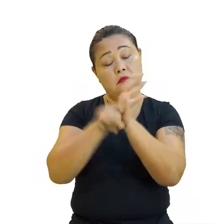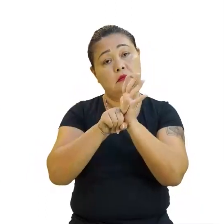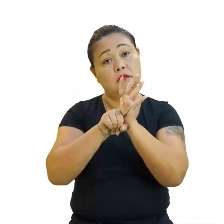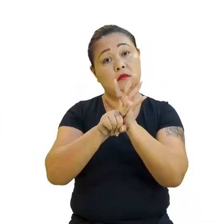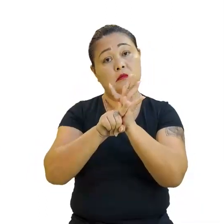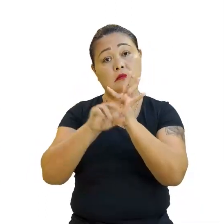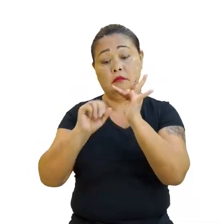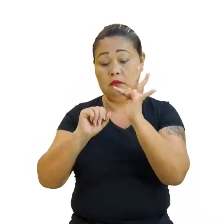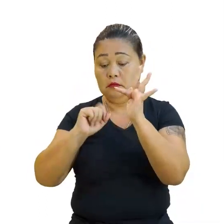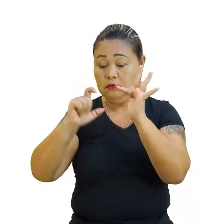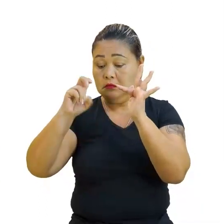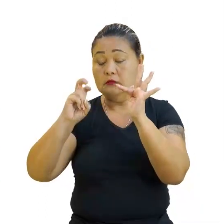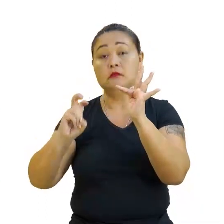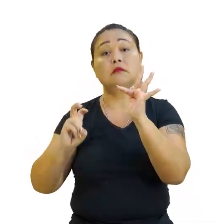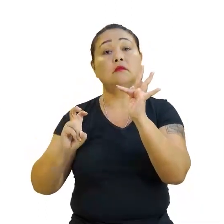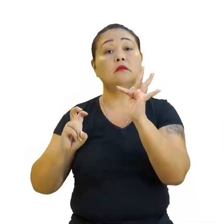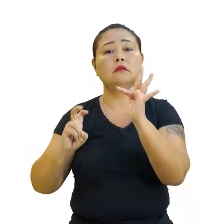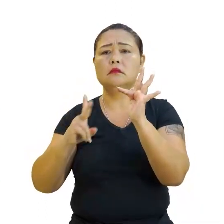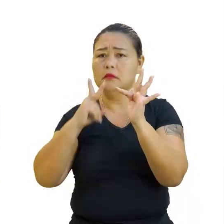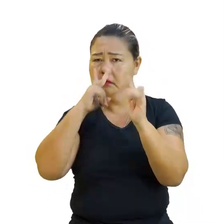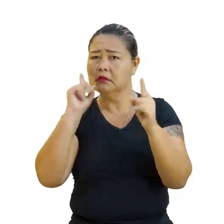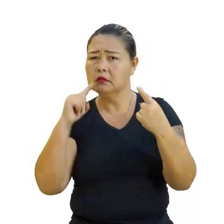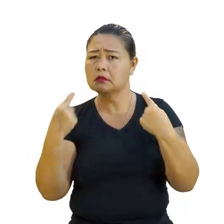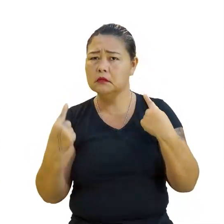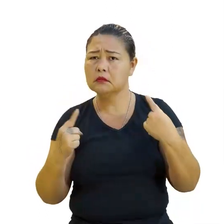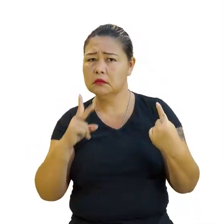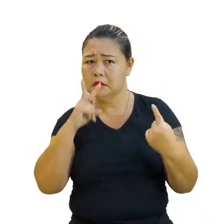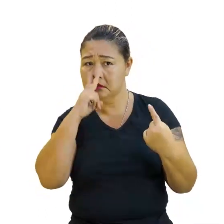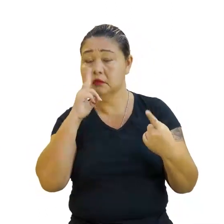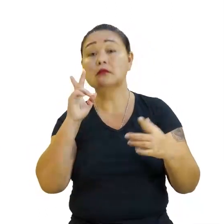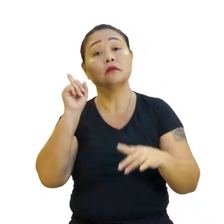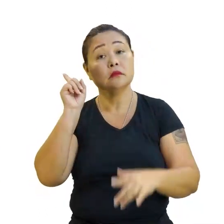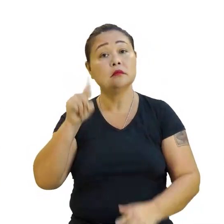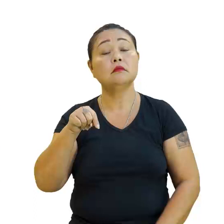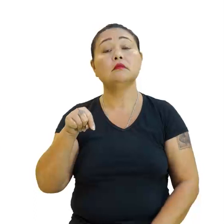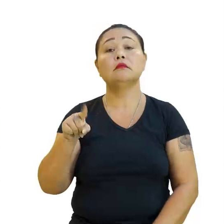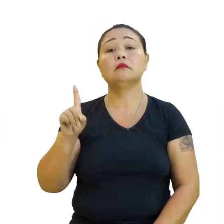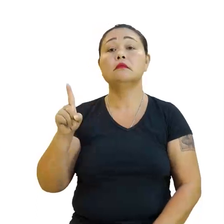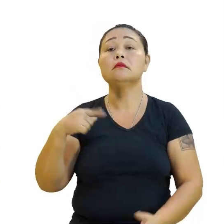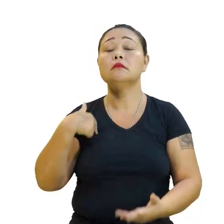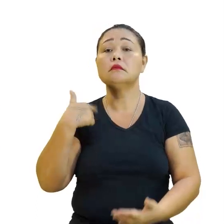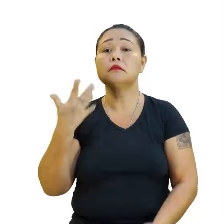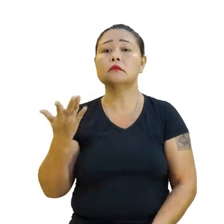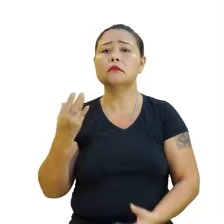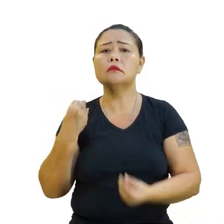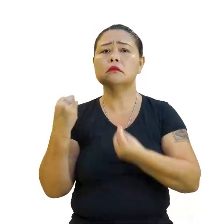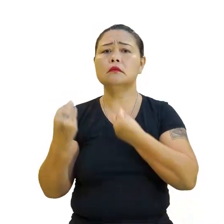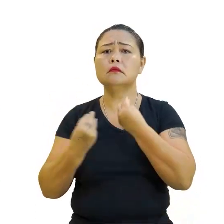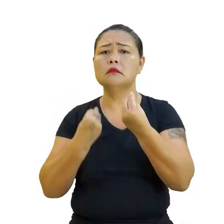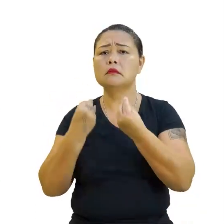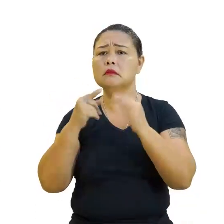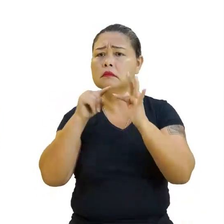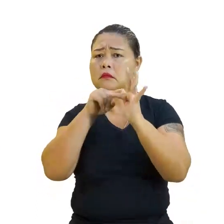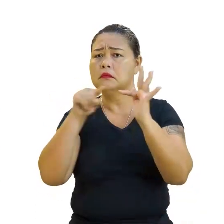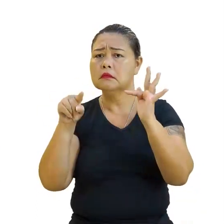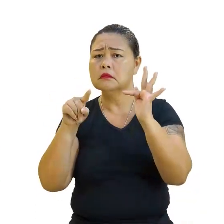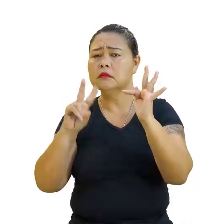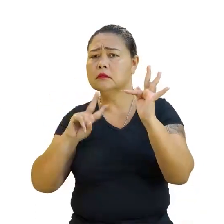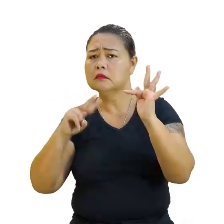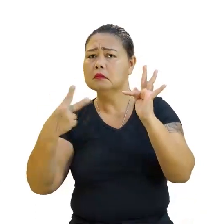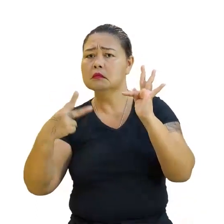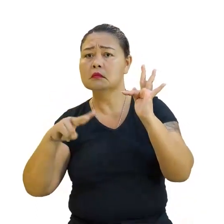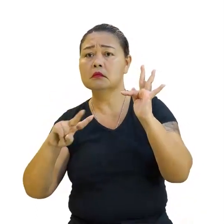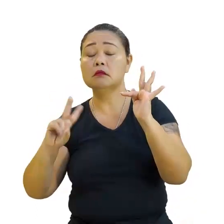os valores maiores que 5. Parece meio contraditório, mas é isso mesmo. Mas, por que esse tipo de função aí fica ao contrário?